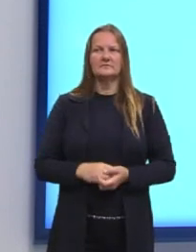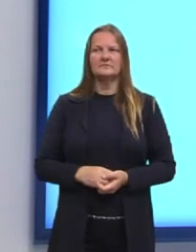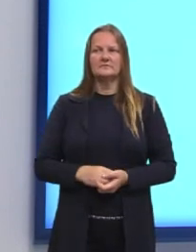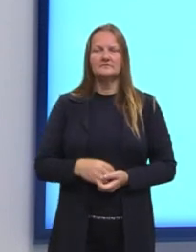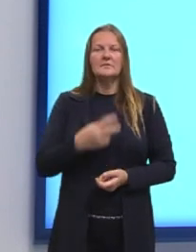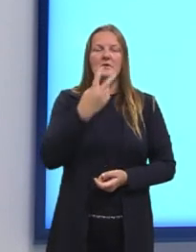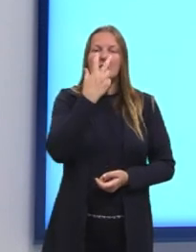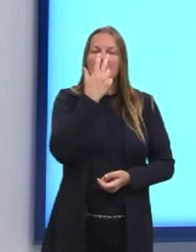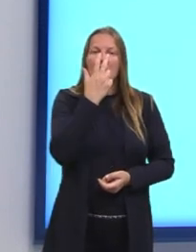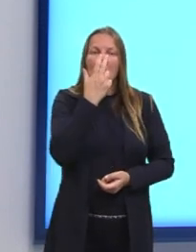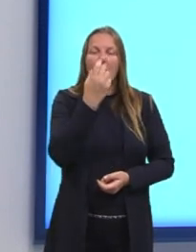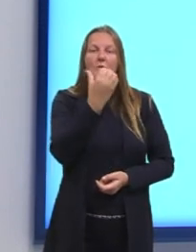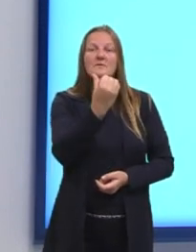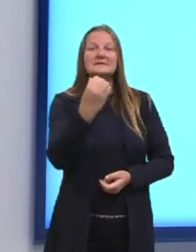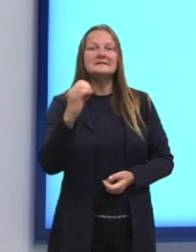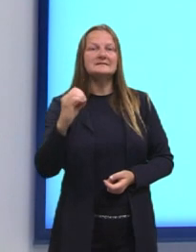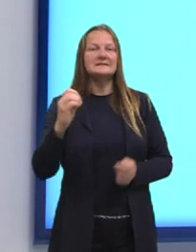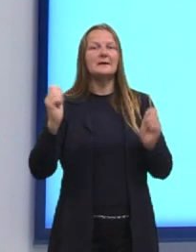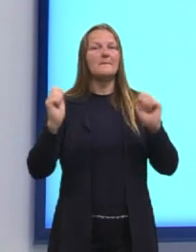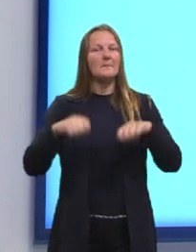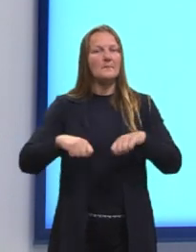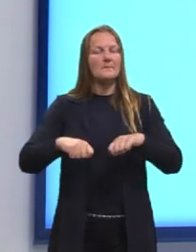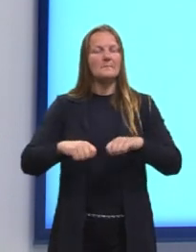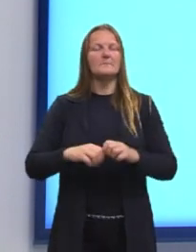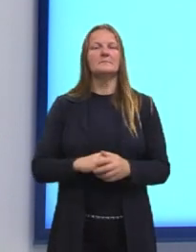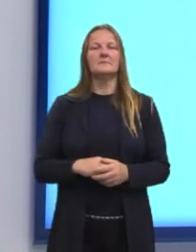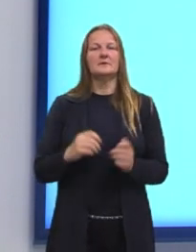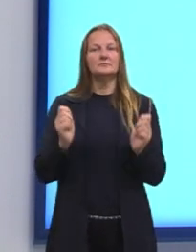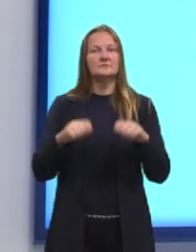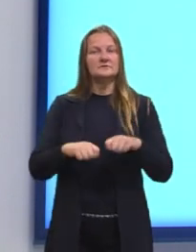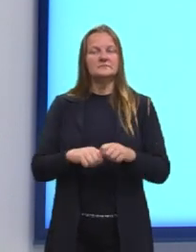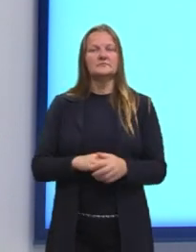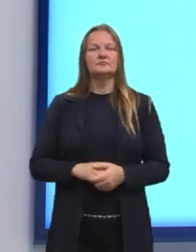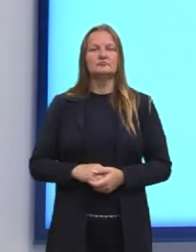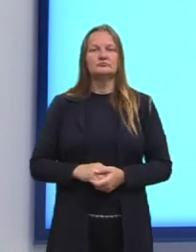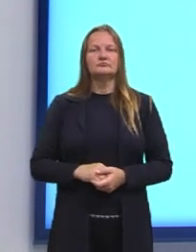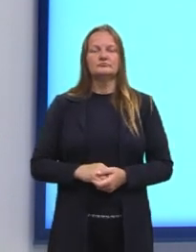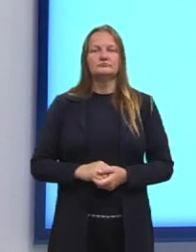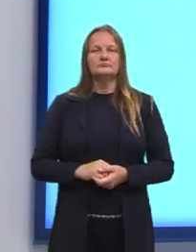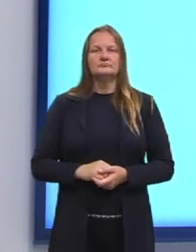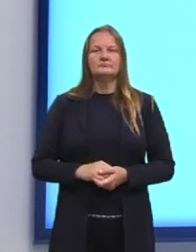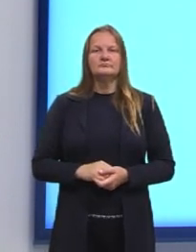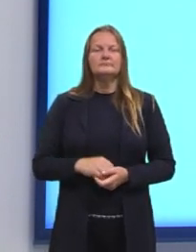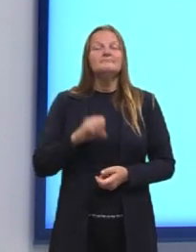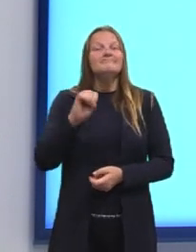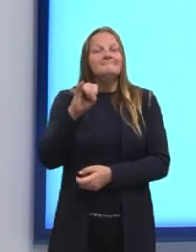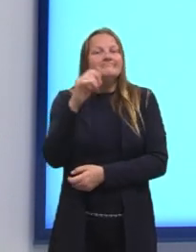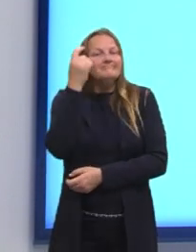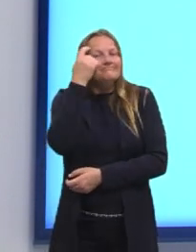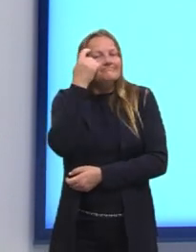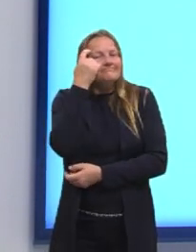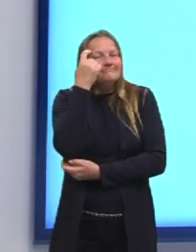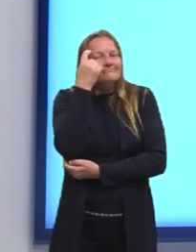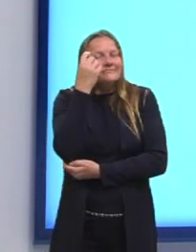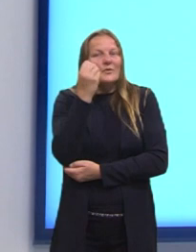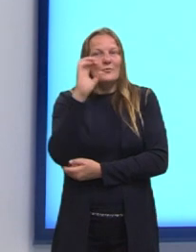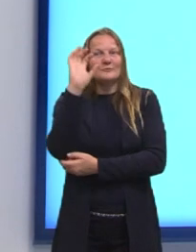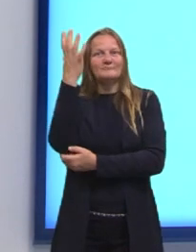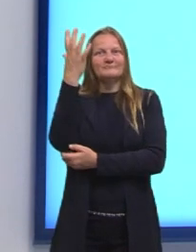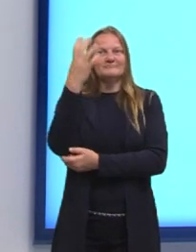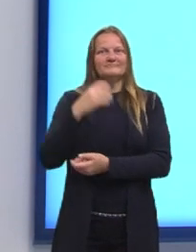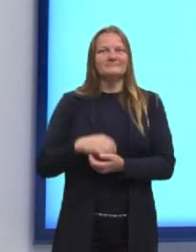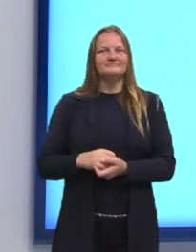Então nós temos 60 possibilidades. Quando a gente para para pensar e resolve,